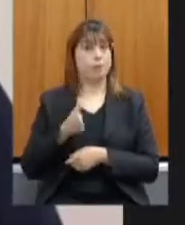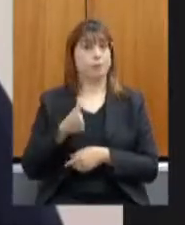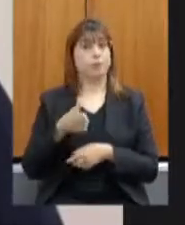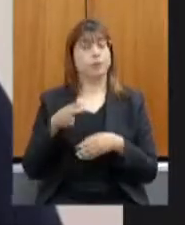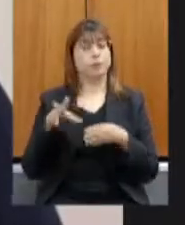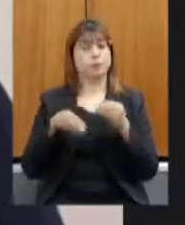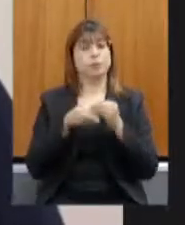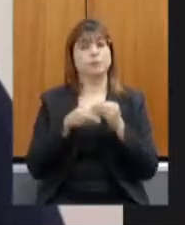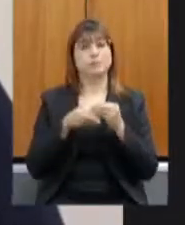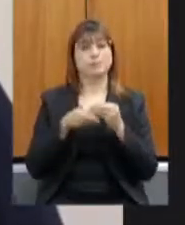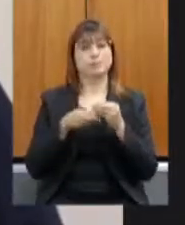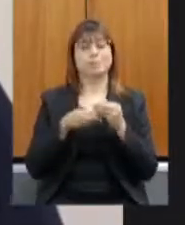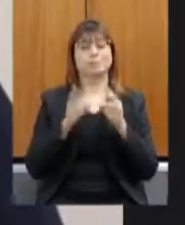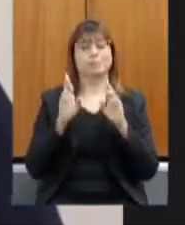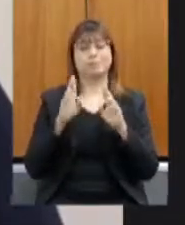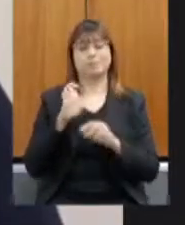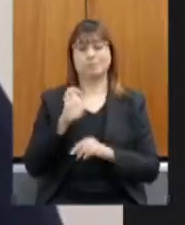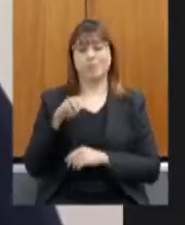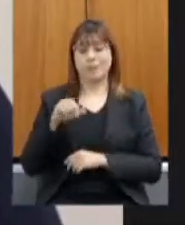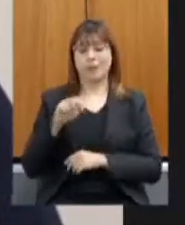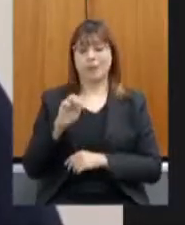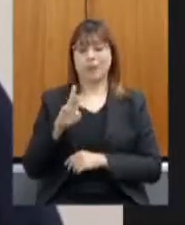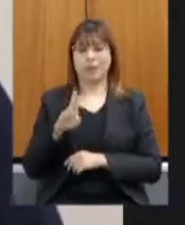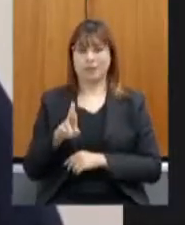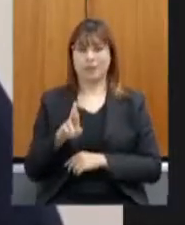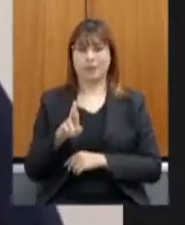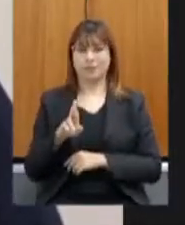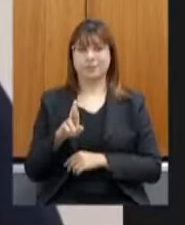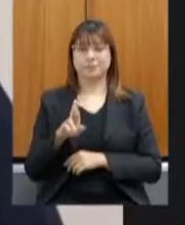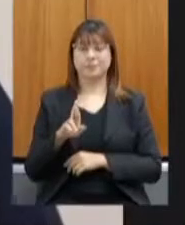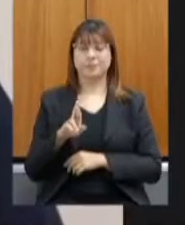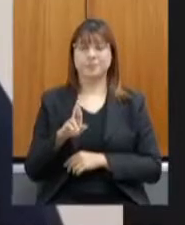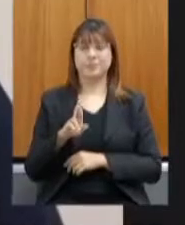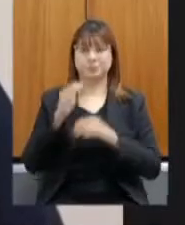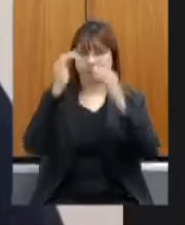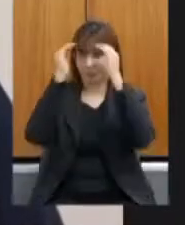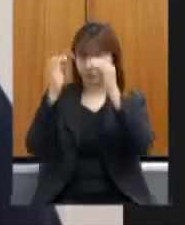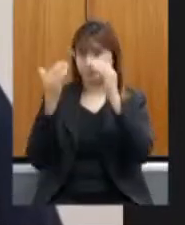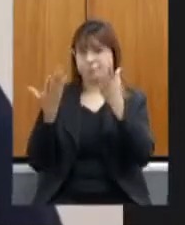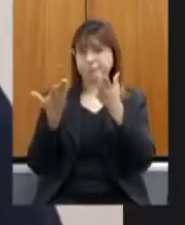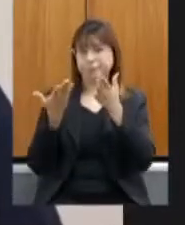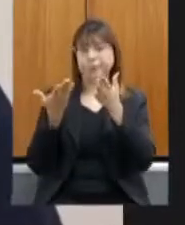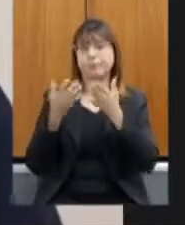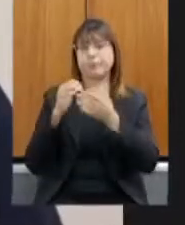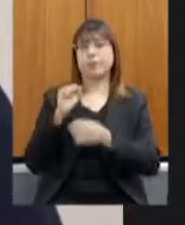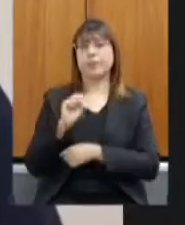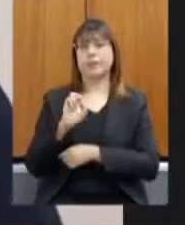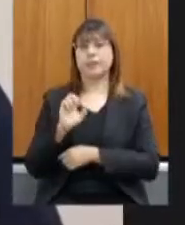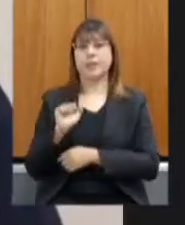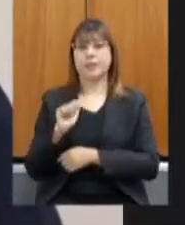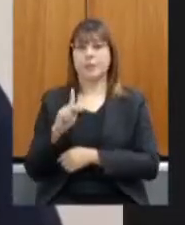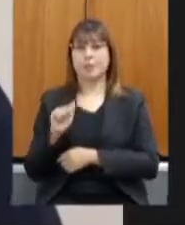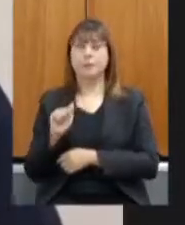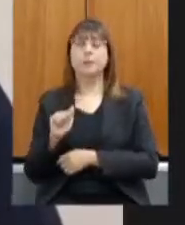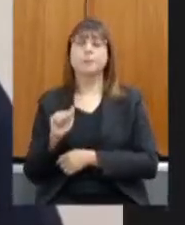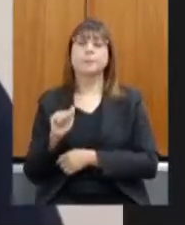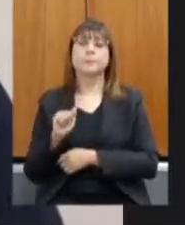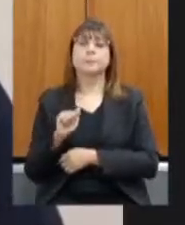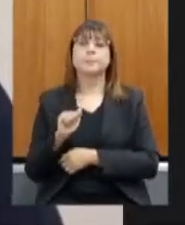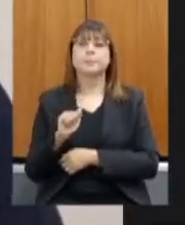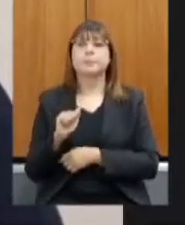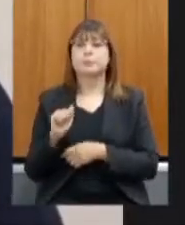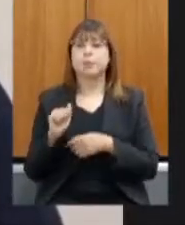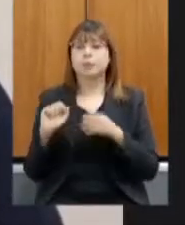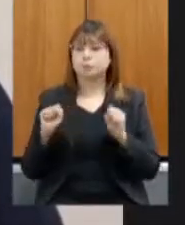EMATER, que é um órgão subordinado a SEAPA, para poder fortalecer a agricultura familiar e